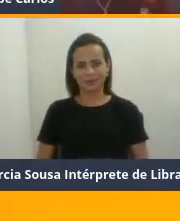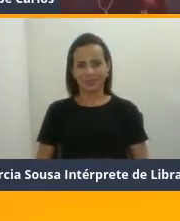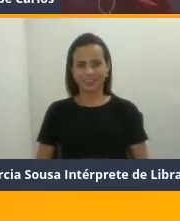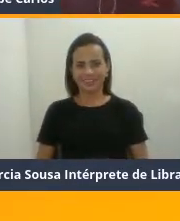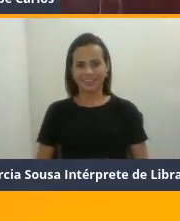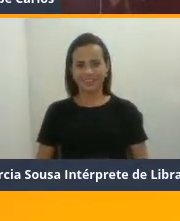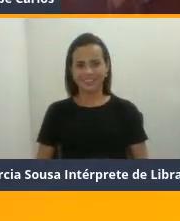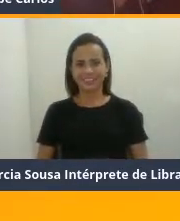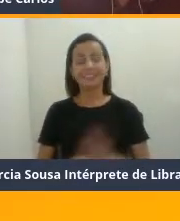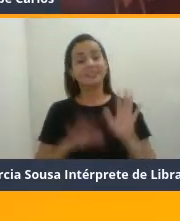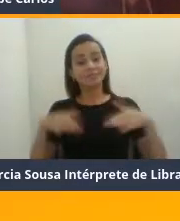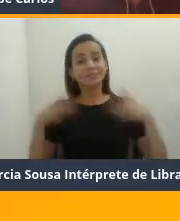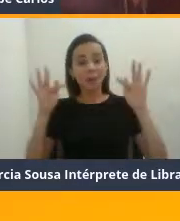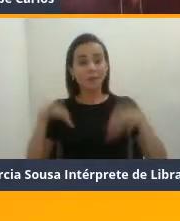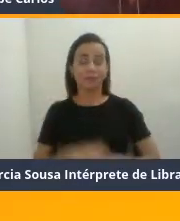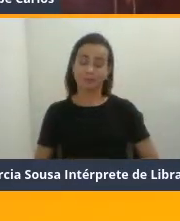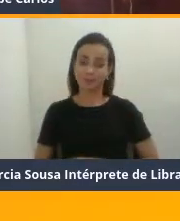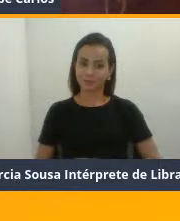Enfim.